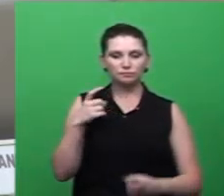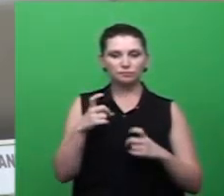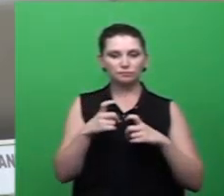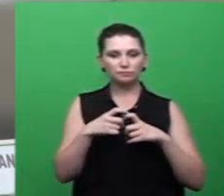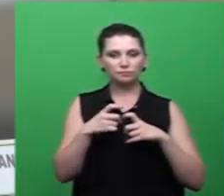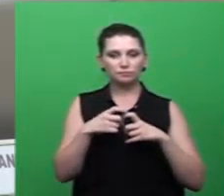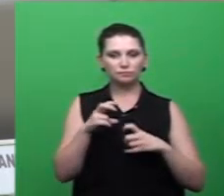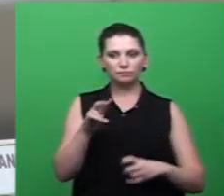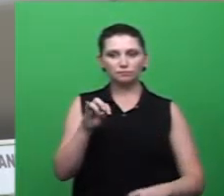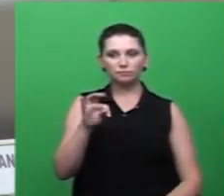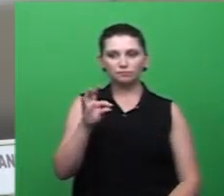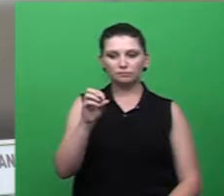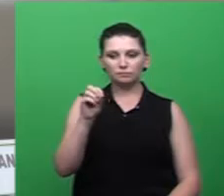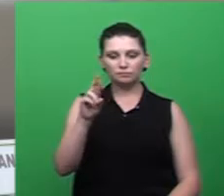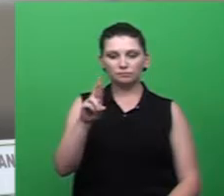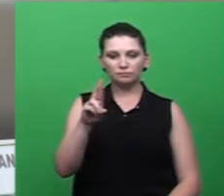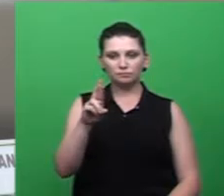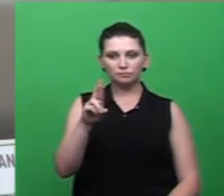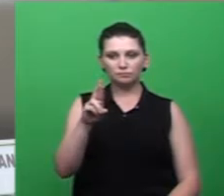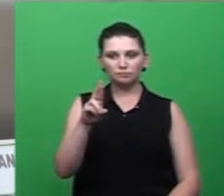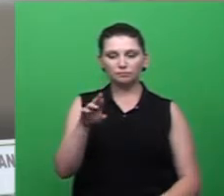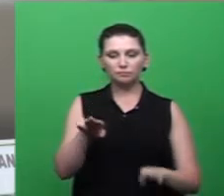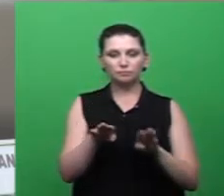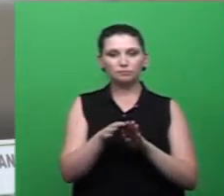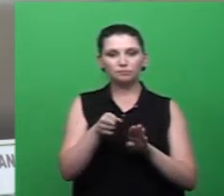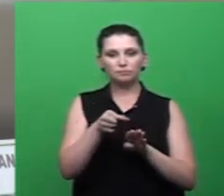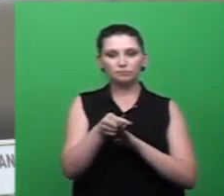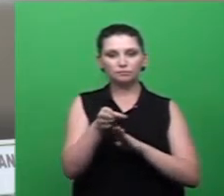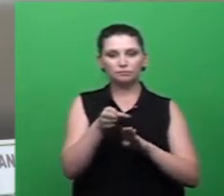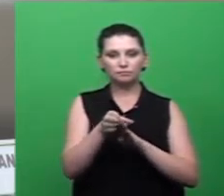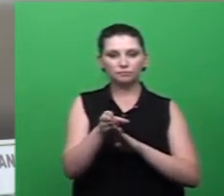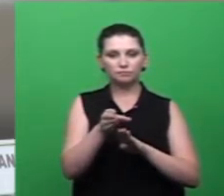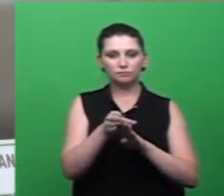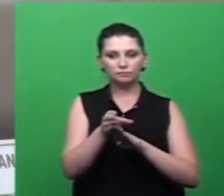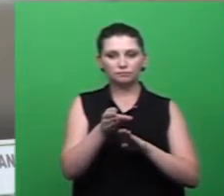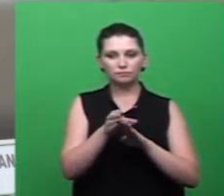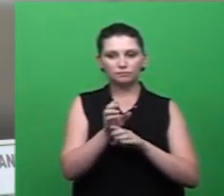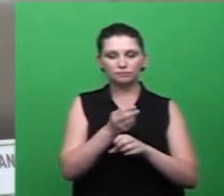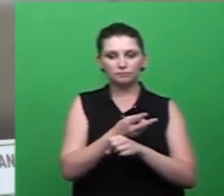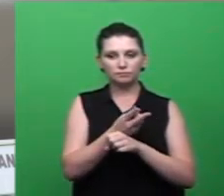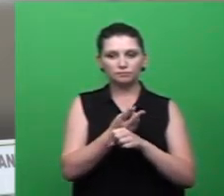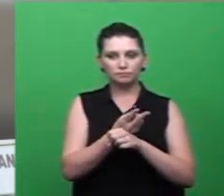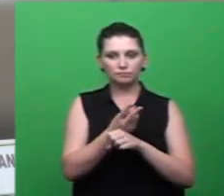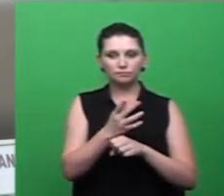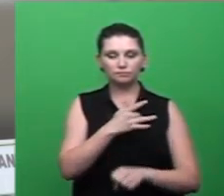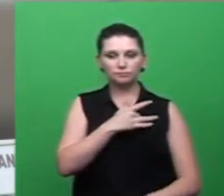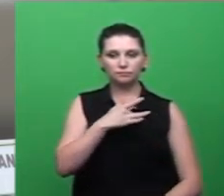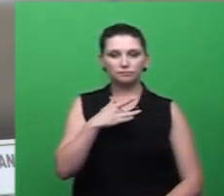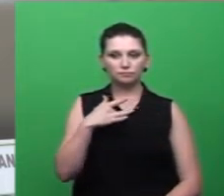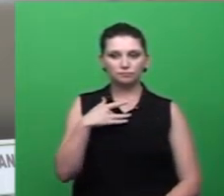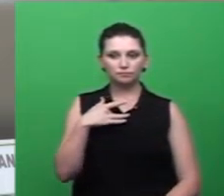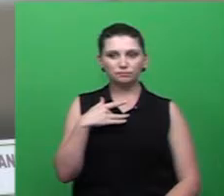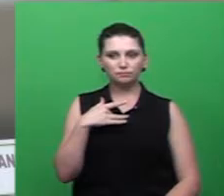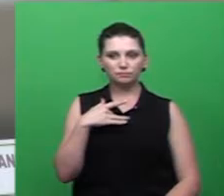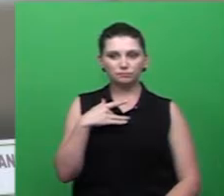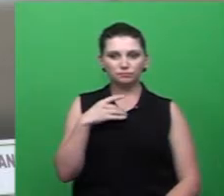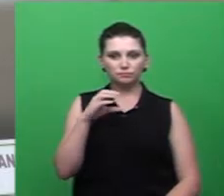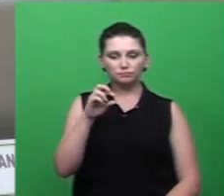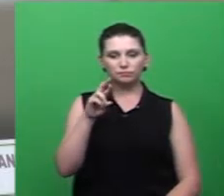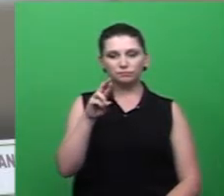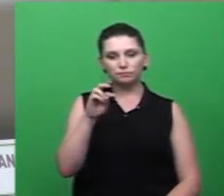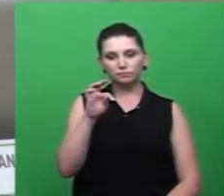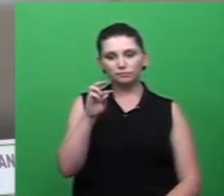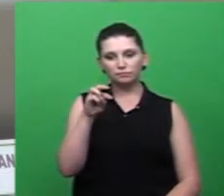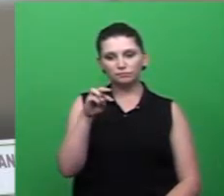Vitor Benicá, a coordenadora da Vigilância em Saúde de Criciúma, senhora Cristiane